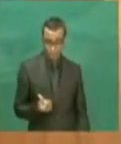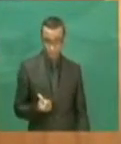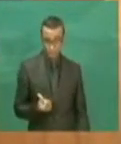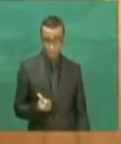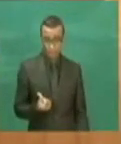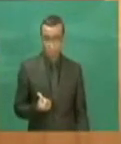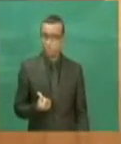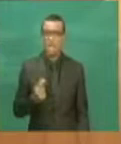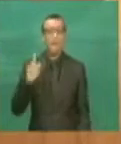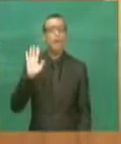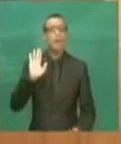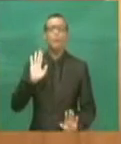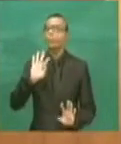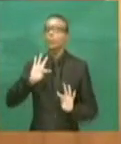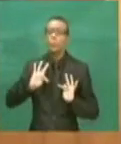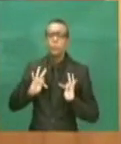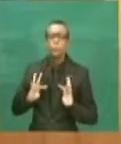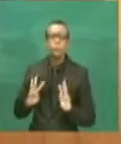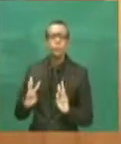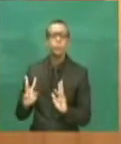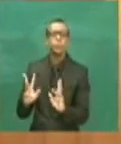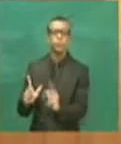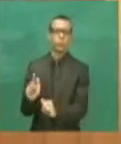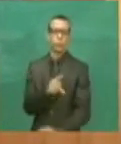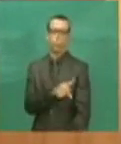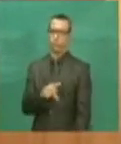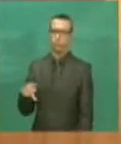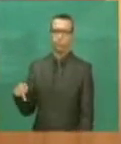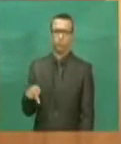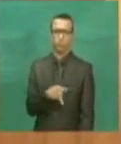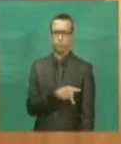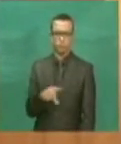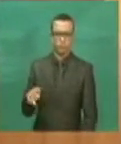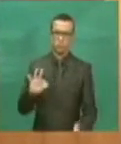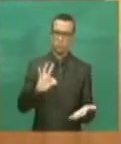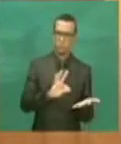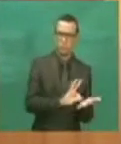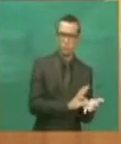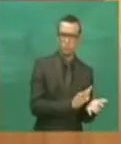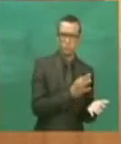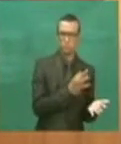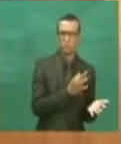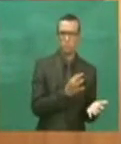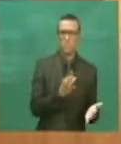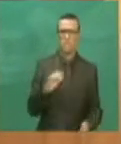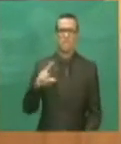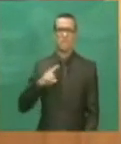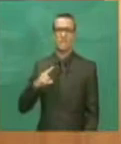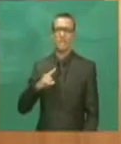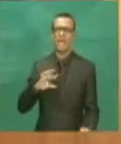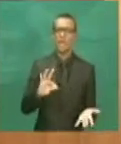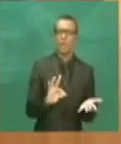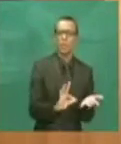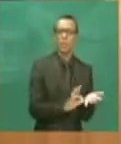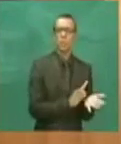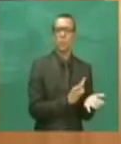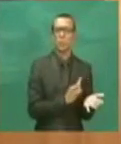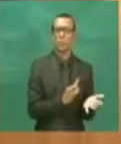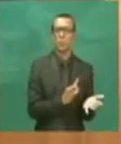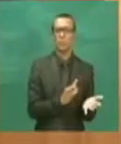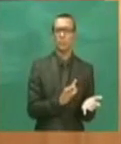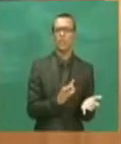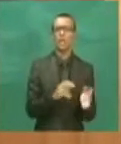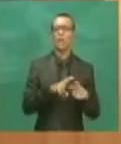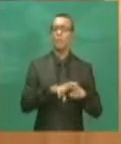nenhum professor contratado tem o seu contrato por escolha curricular